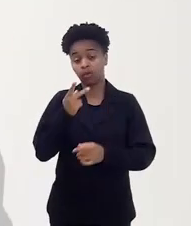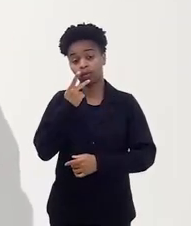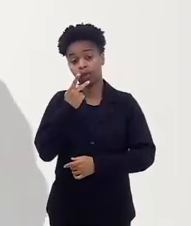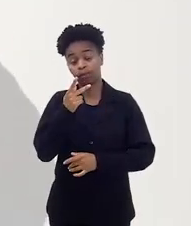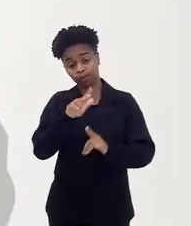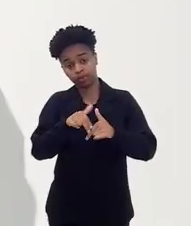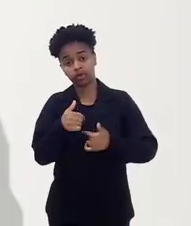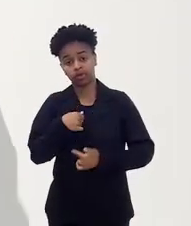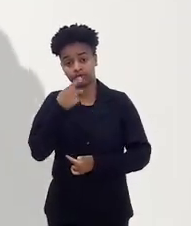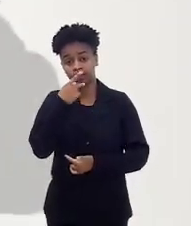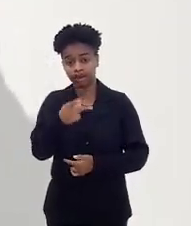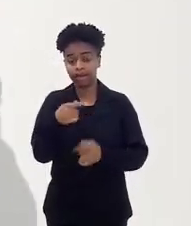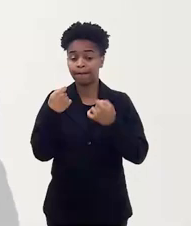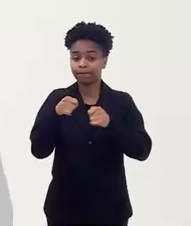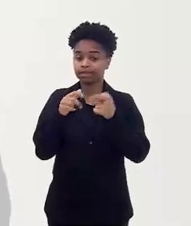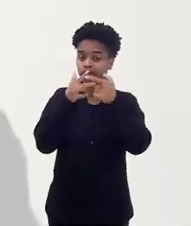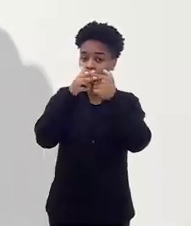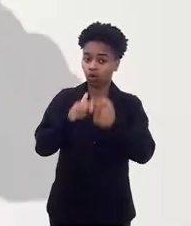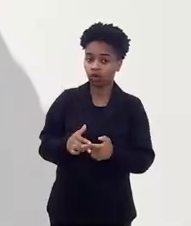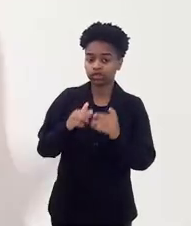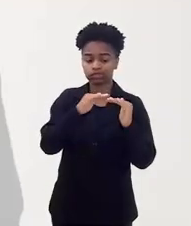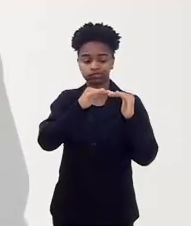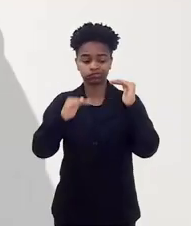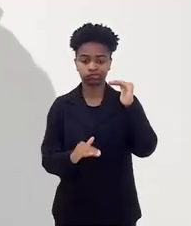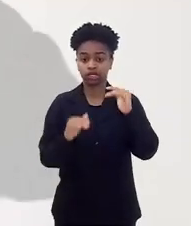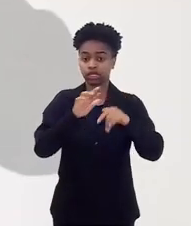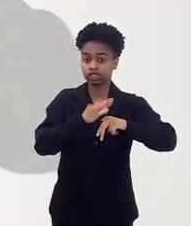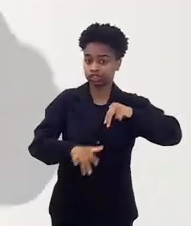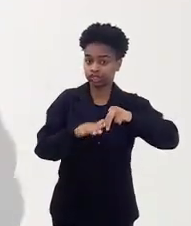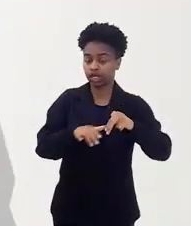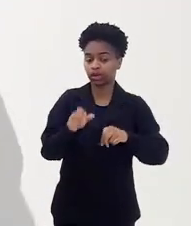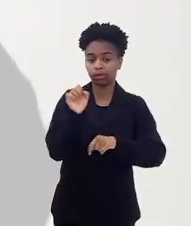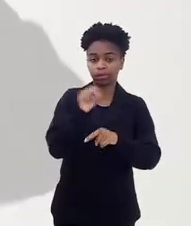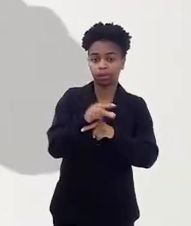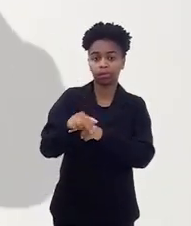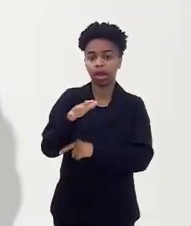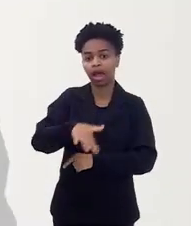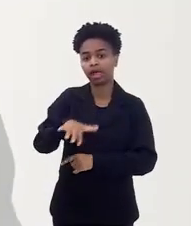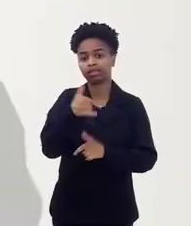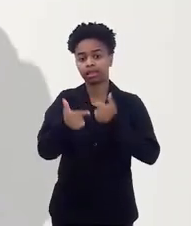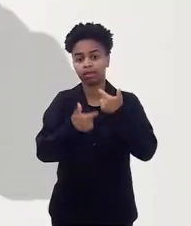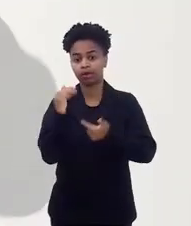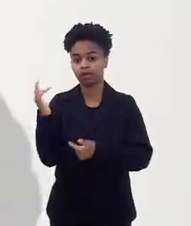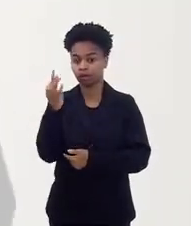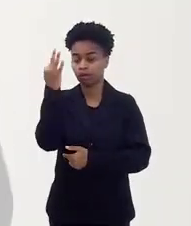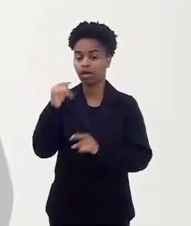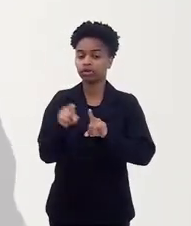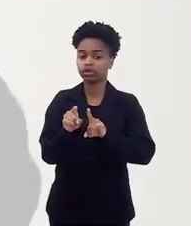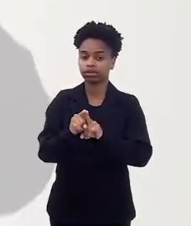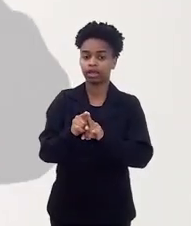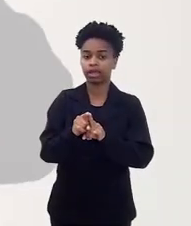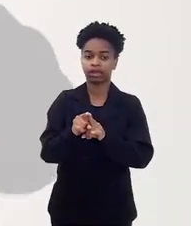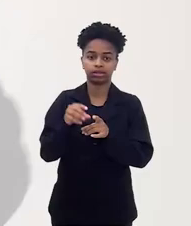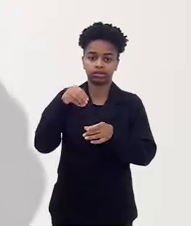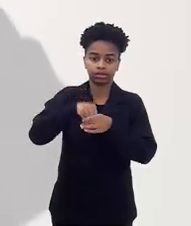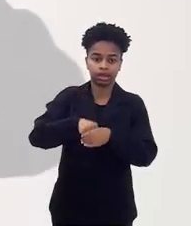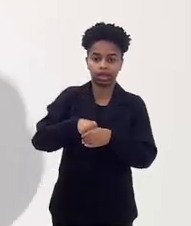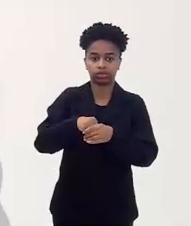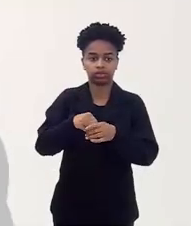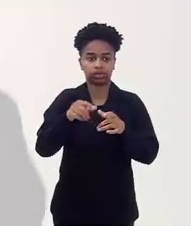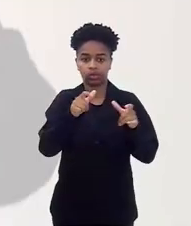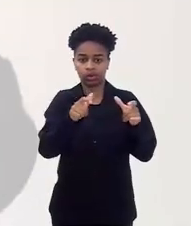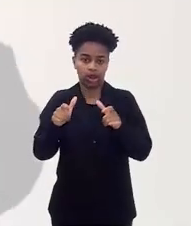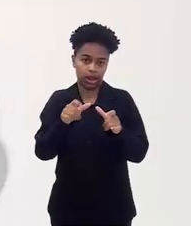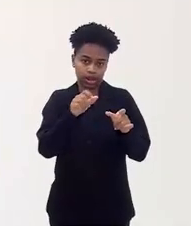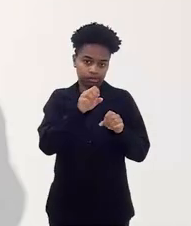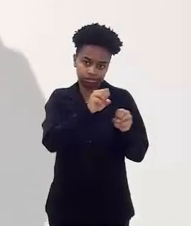mecanismos que corrijam as assimetrias de gênero no mercado de trabalho formal, nos estabelecimentos de ensino, mas